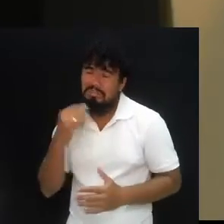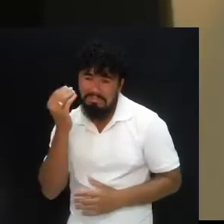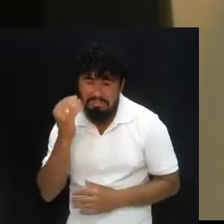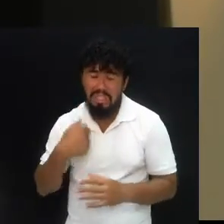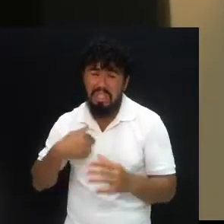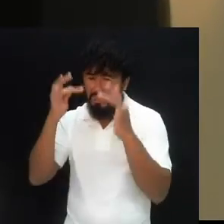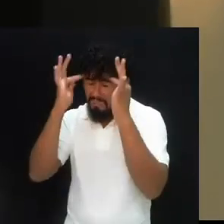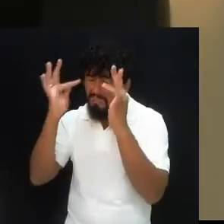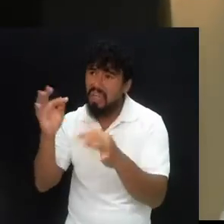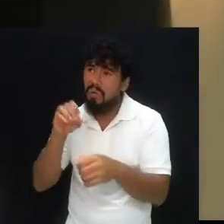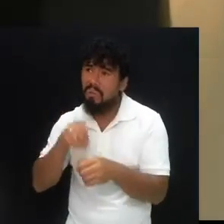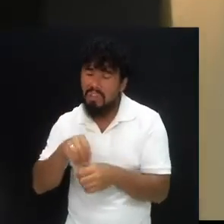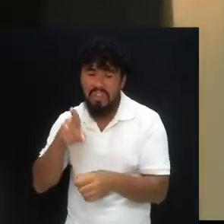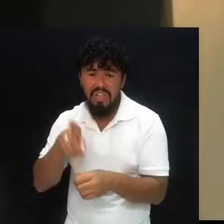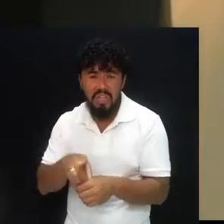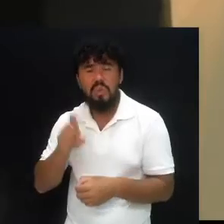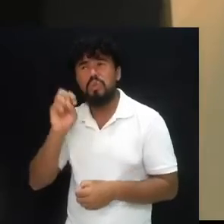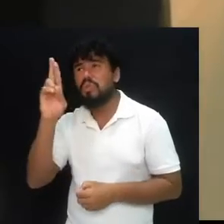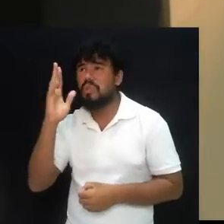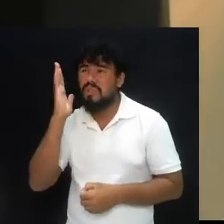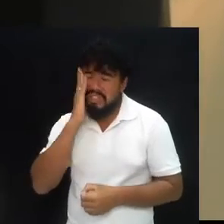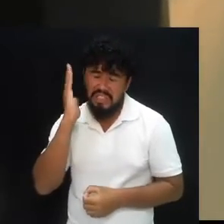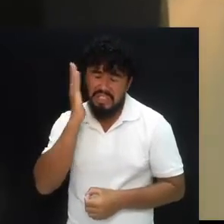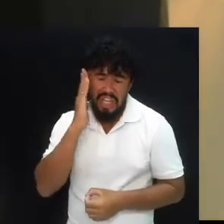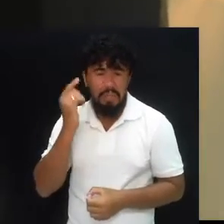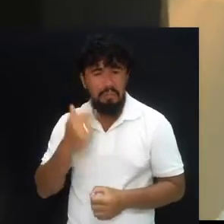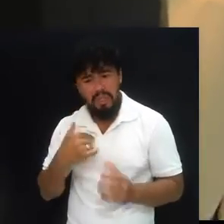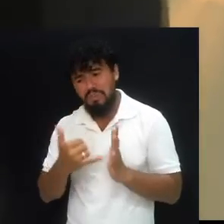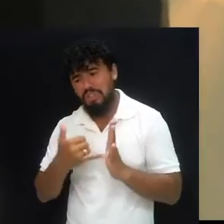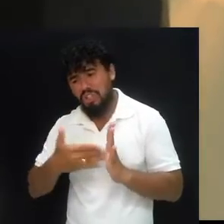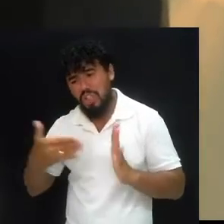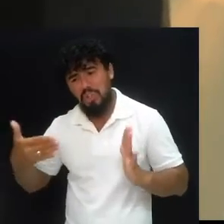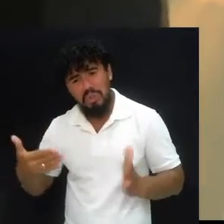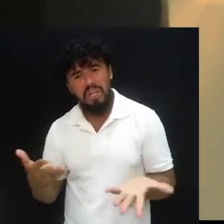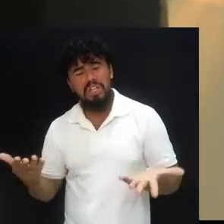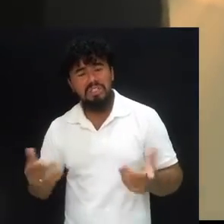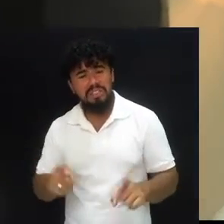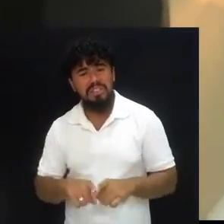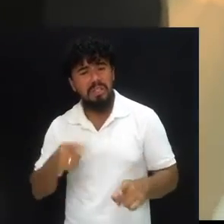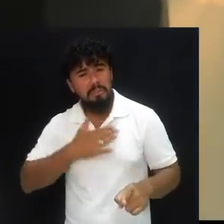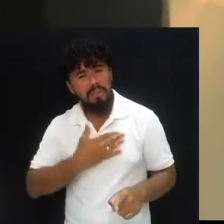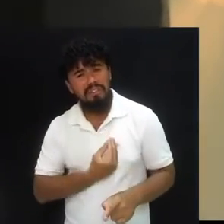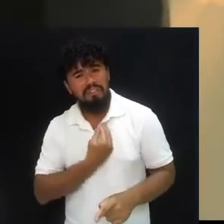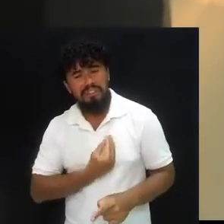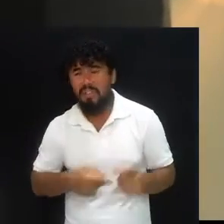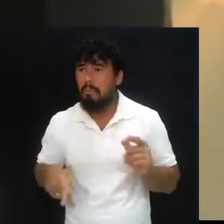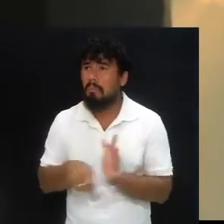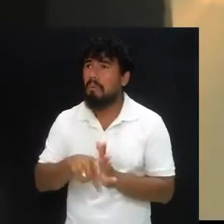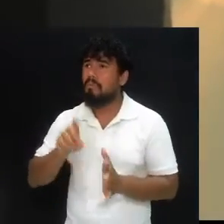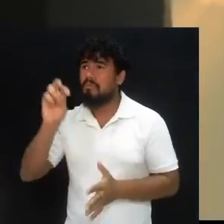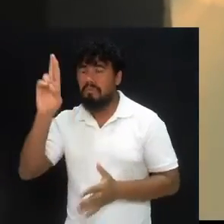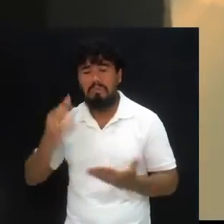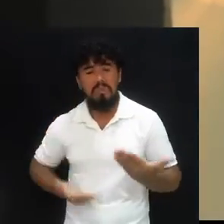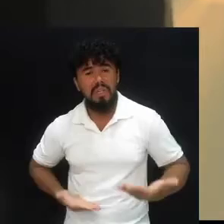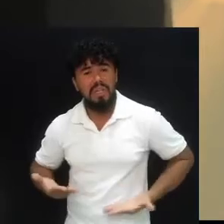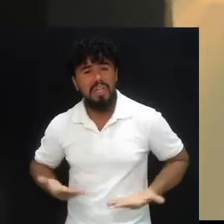fiel no dízimo. Senhor, sabes como eu tenho jejuado. Tu sabes, ó Deus, que a minha vida, ela pertence a ti. Mas nessa quarentena